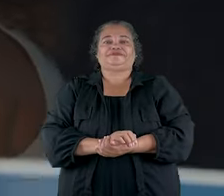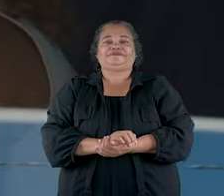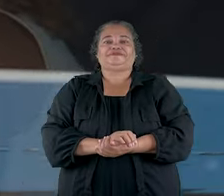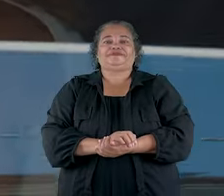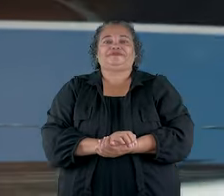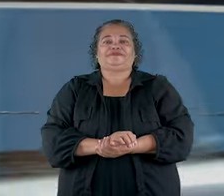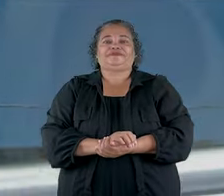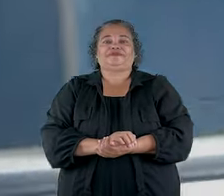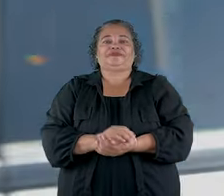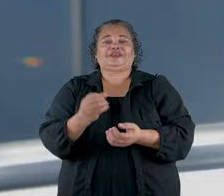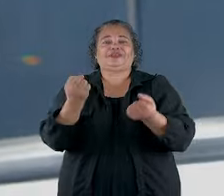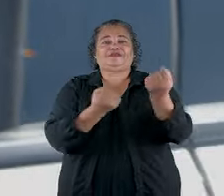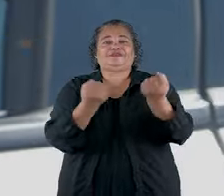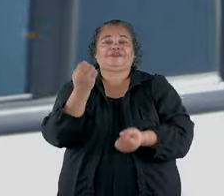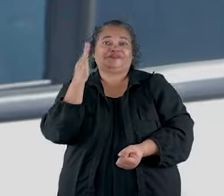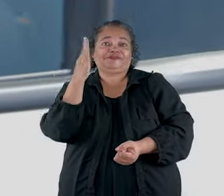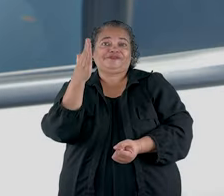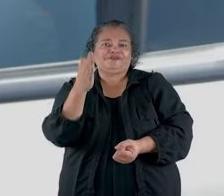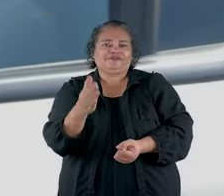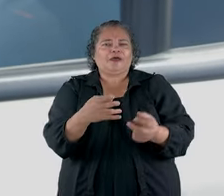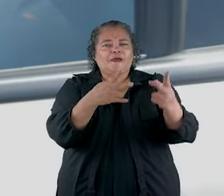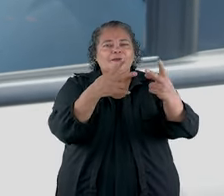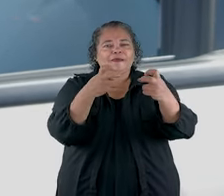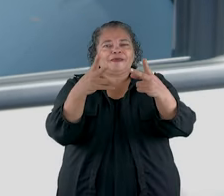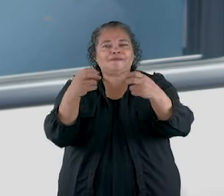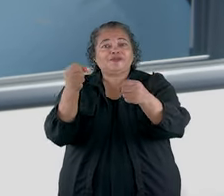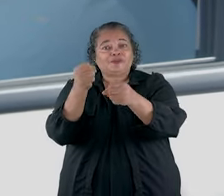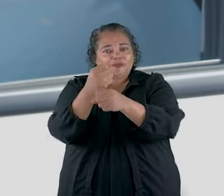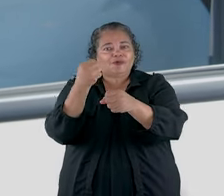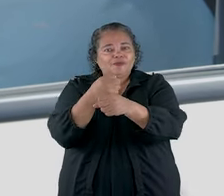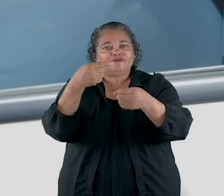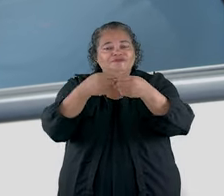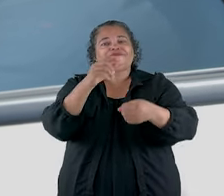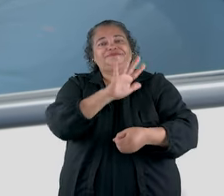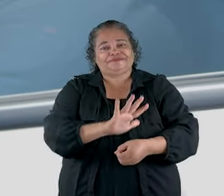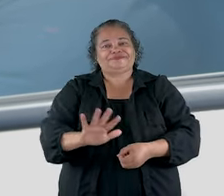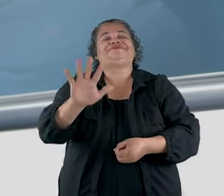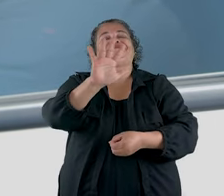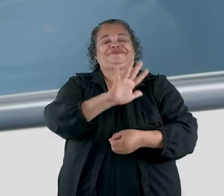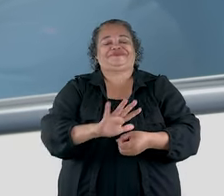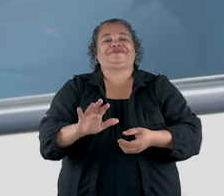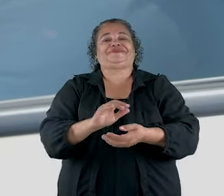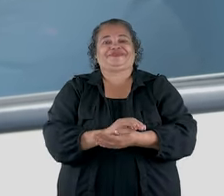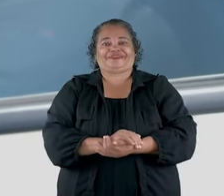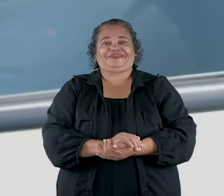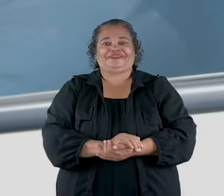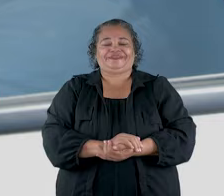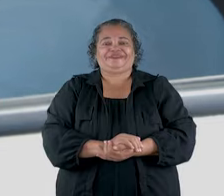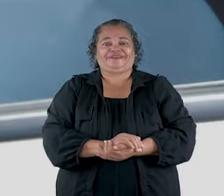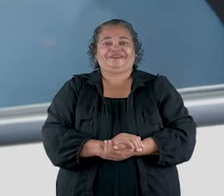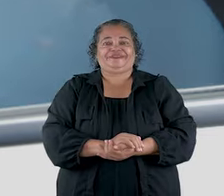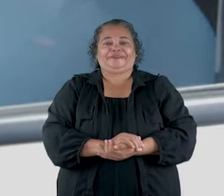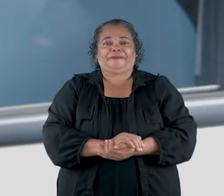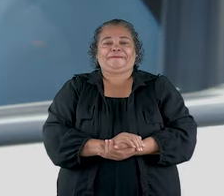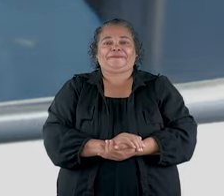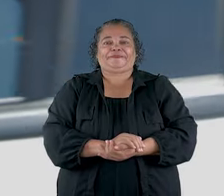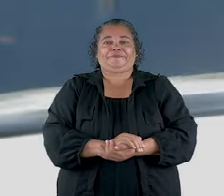Tudo bem, Seu Antônio? Eu rodo o dia todo e vejo como tem obra espalhada pelas cidades inteiras.